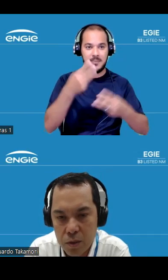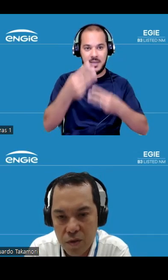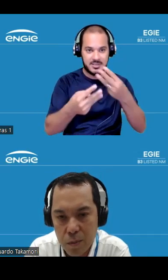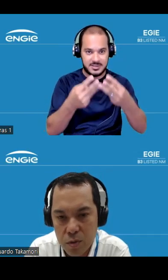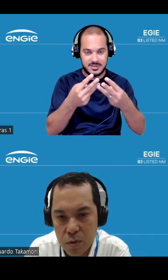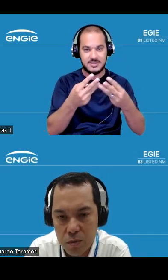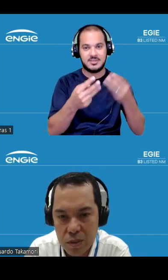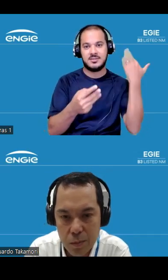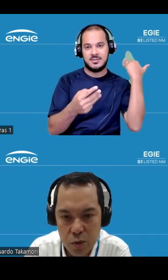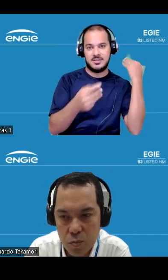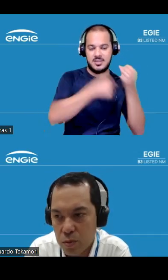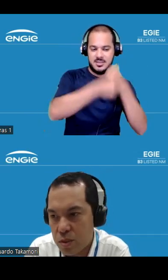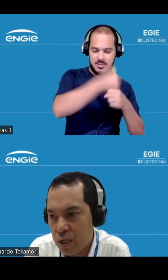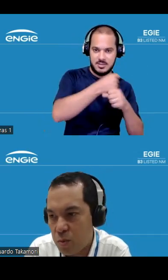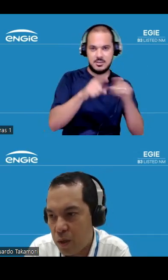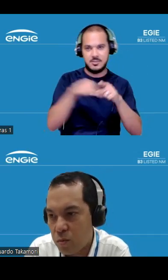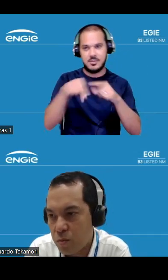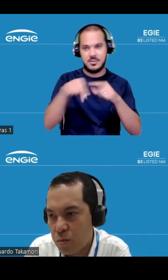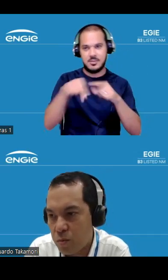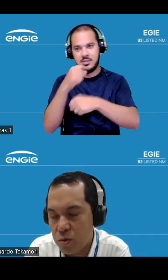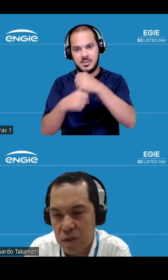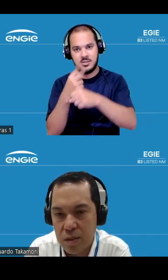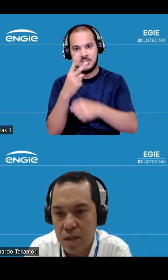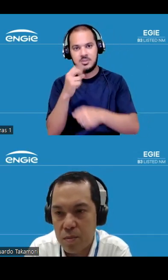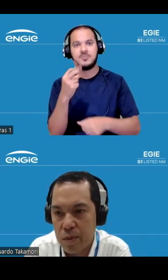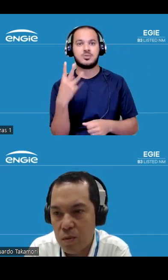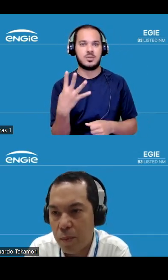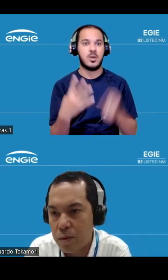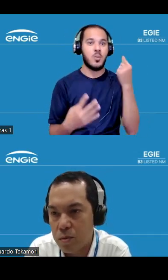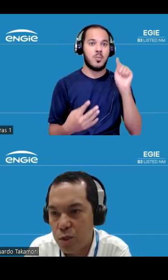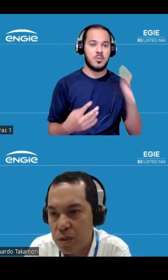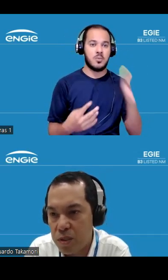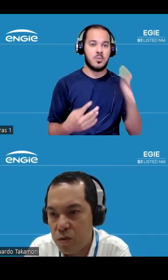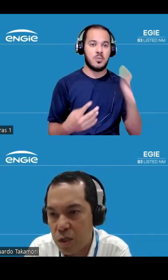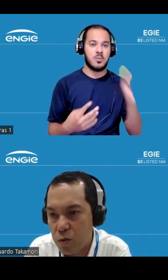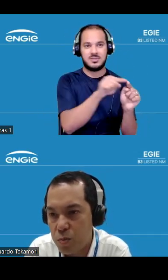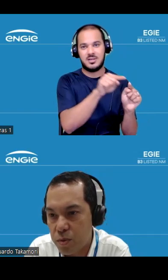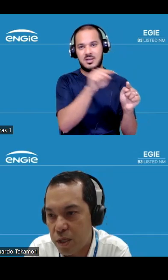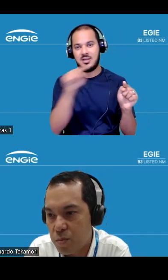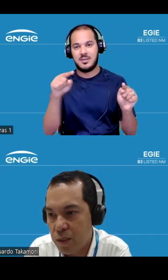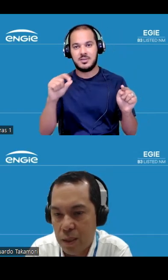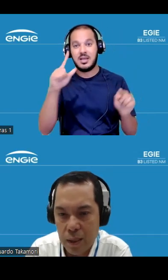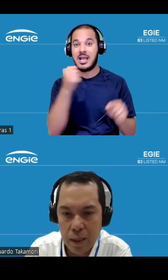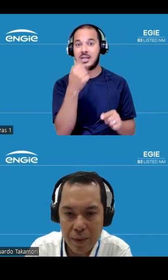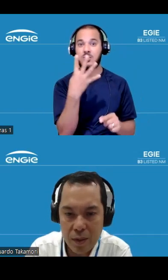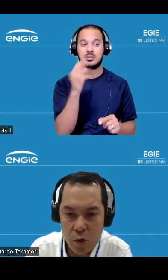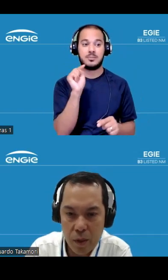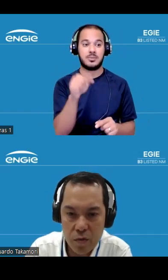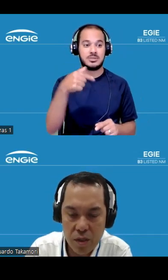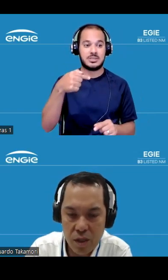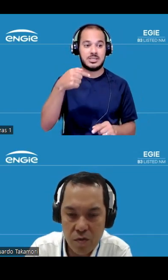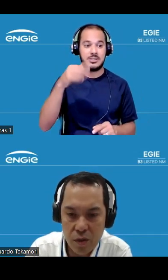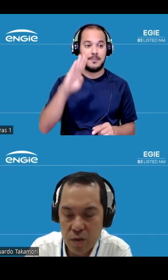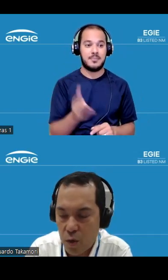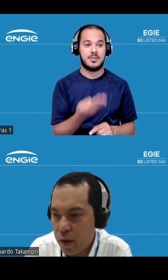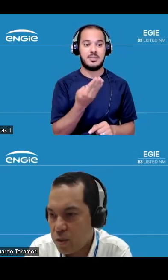tivemos saímos de 1.7 para 1.96 bi um aumento muito expressivo de 14.7 bi mas naturalmente